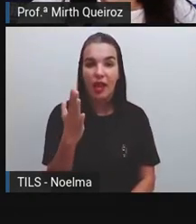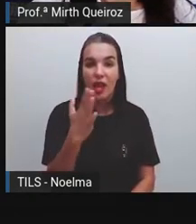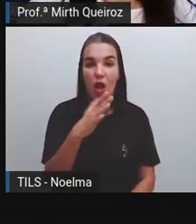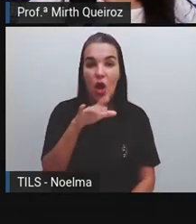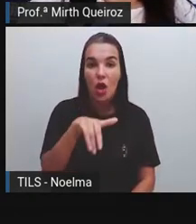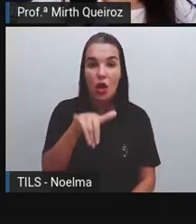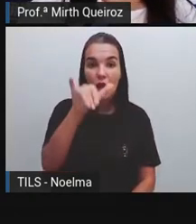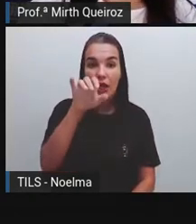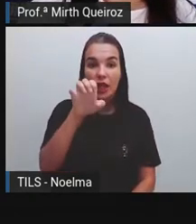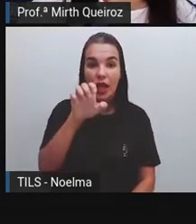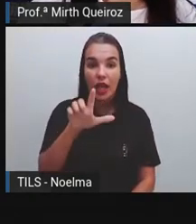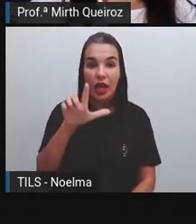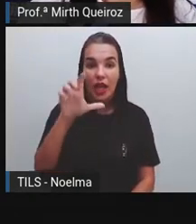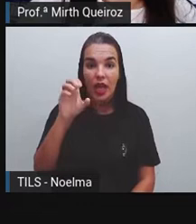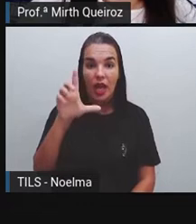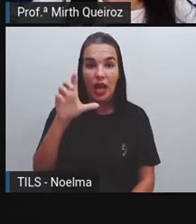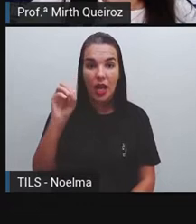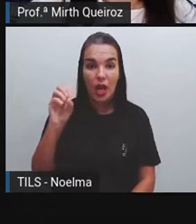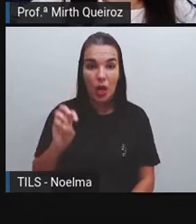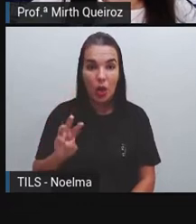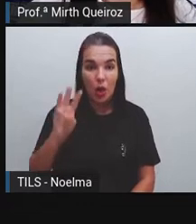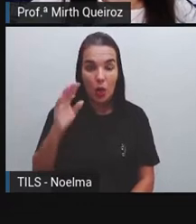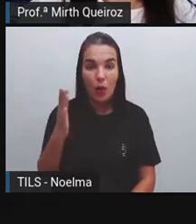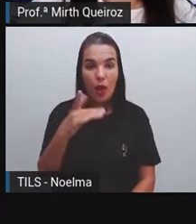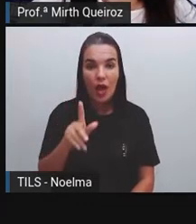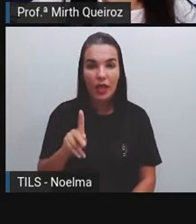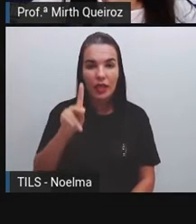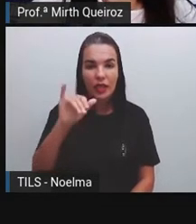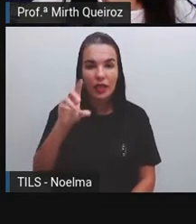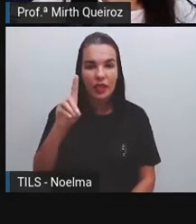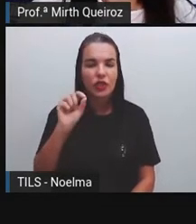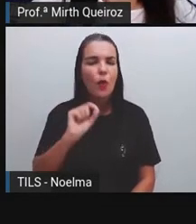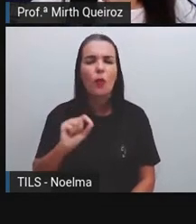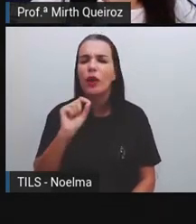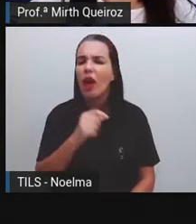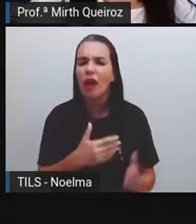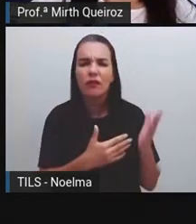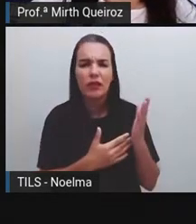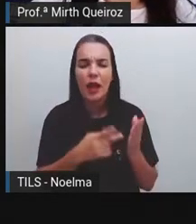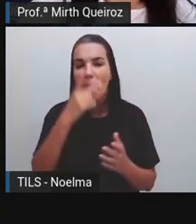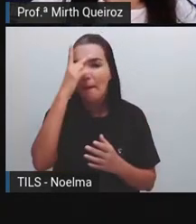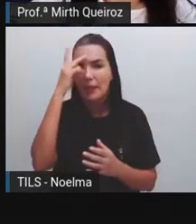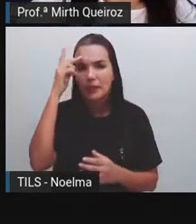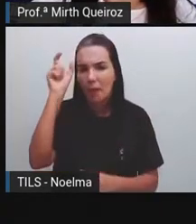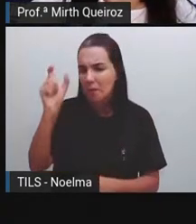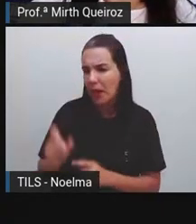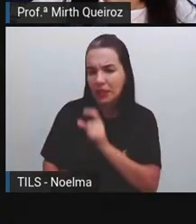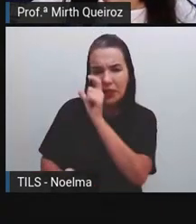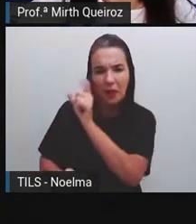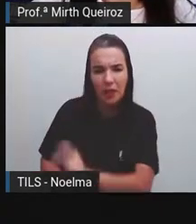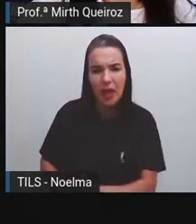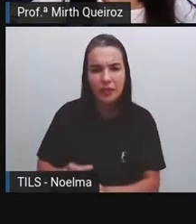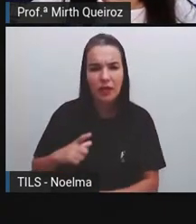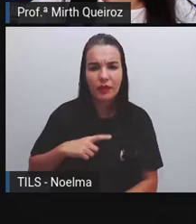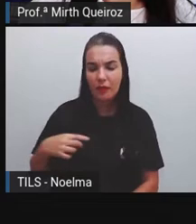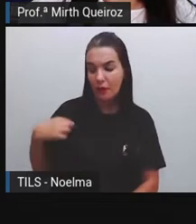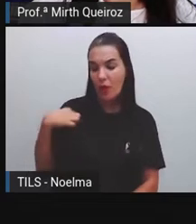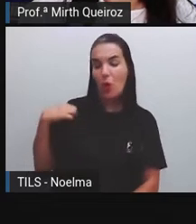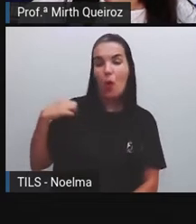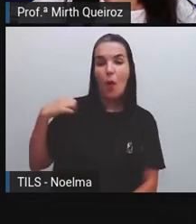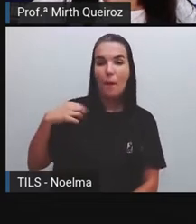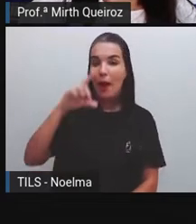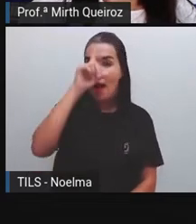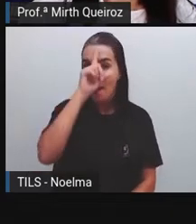York, sempre vestida com uma grande camisola amarela. O personagem, ele se comunicava por meio de giras, numa